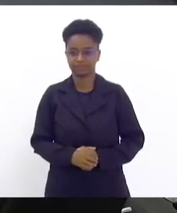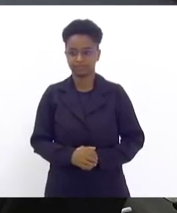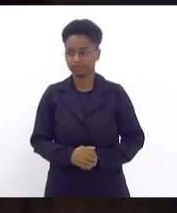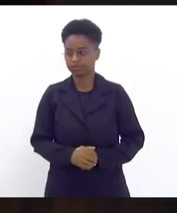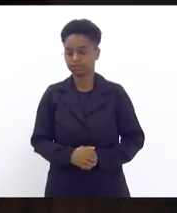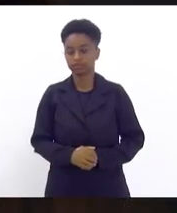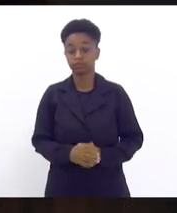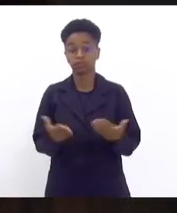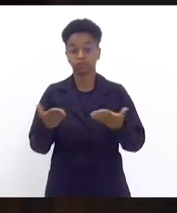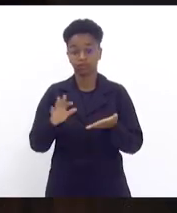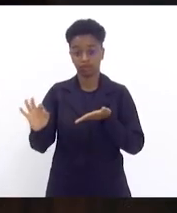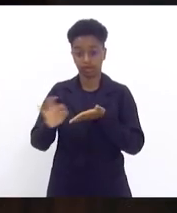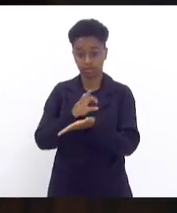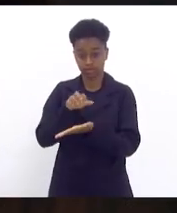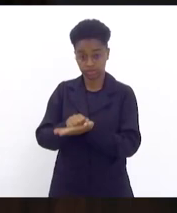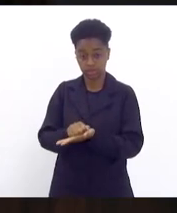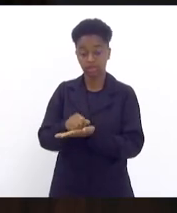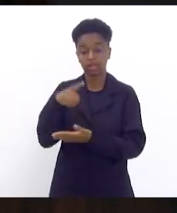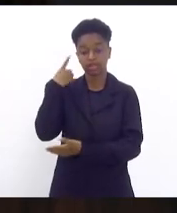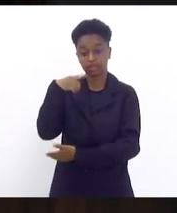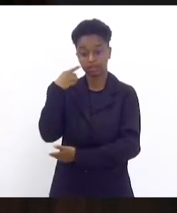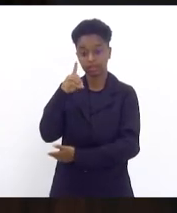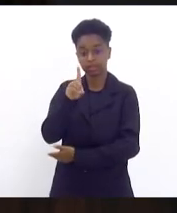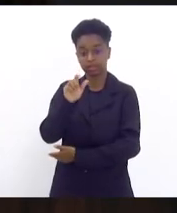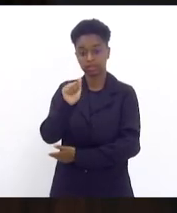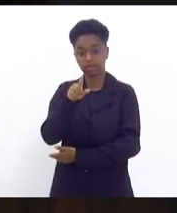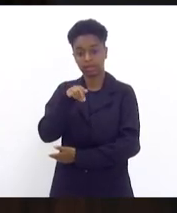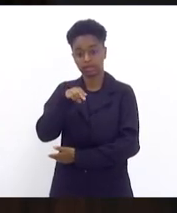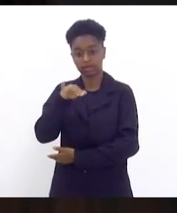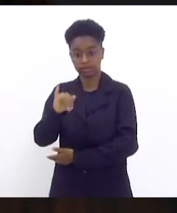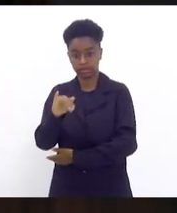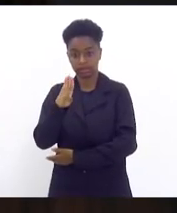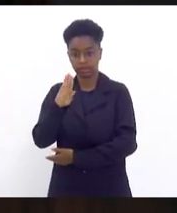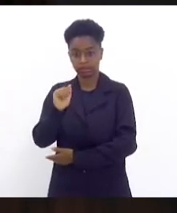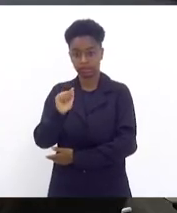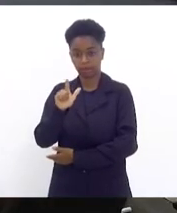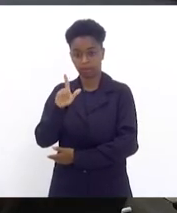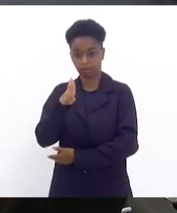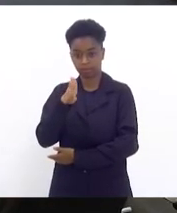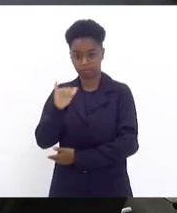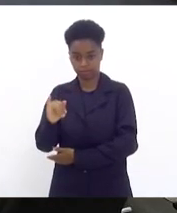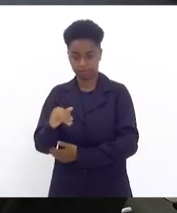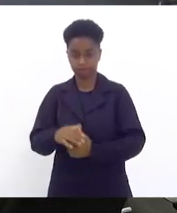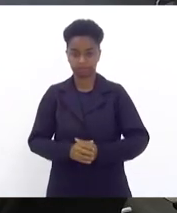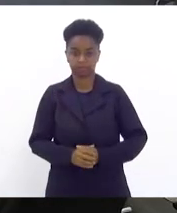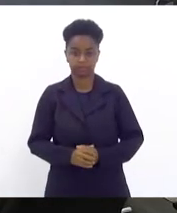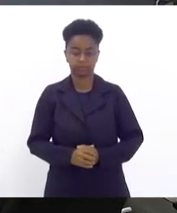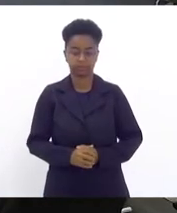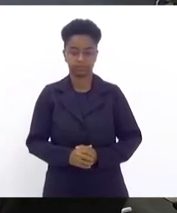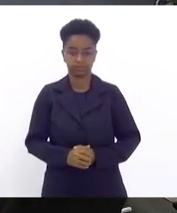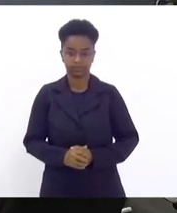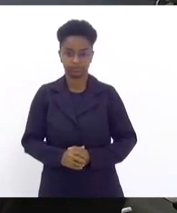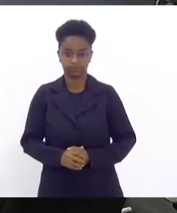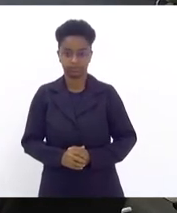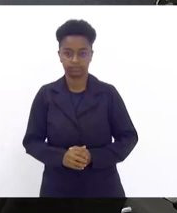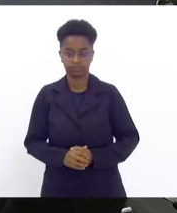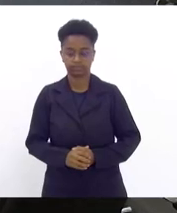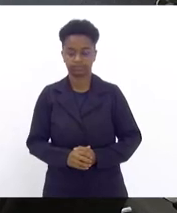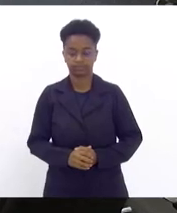Próximo orador inscrito é a nobre deputada Dani Balba. e que uma desquilibrada e que é